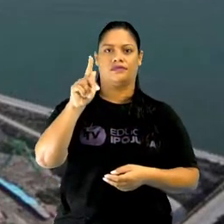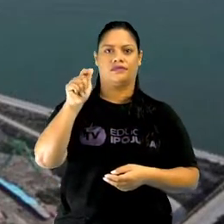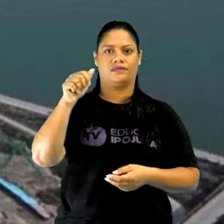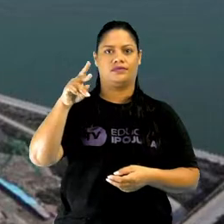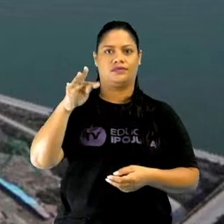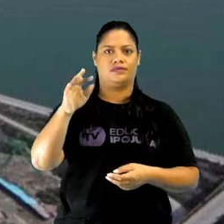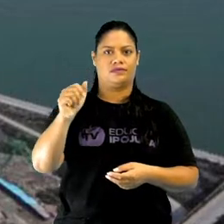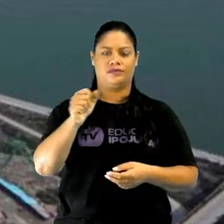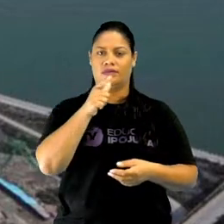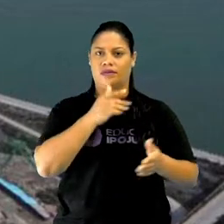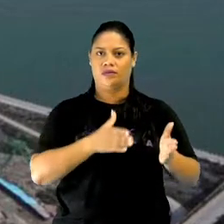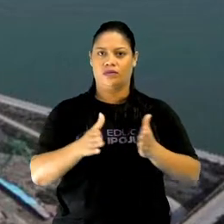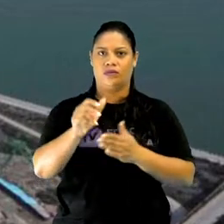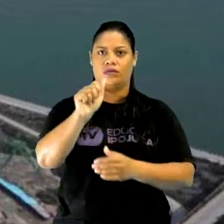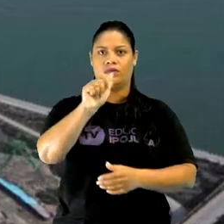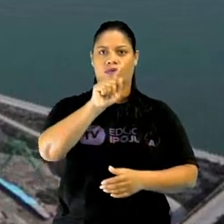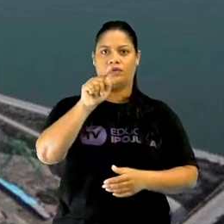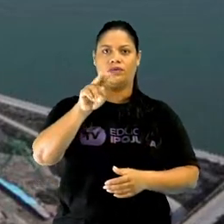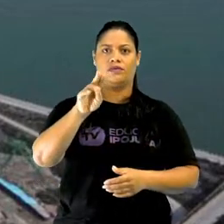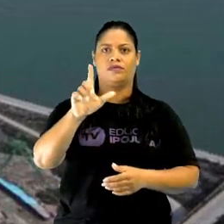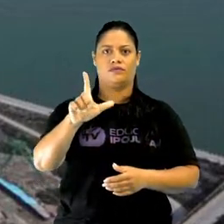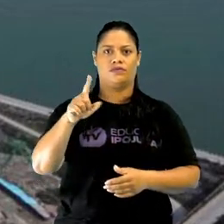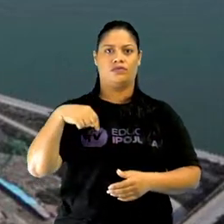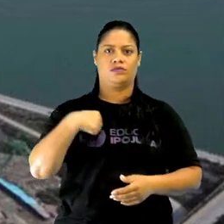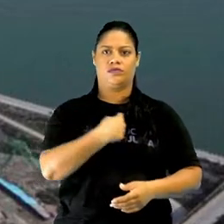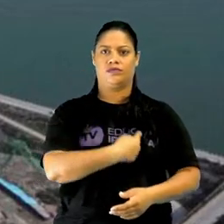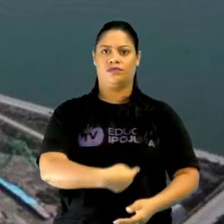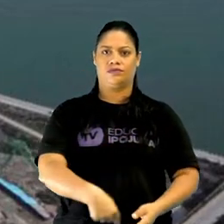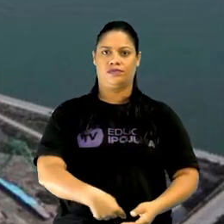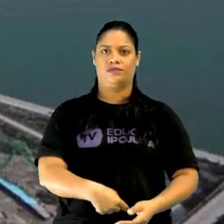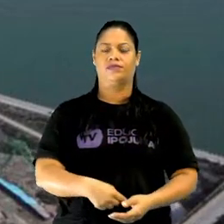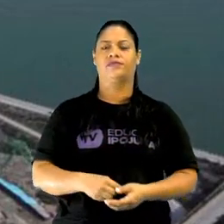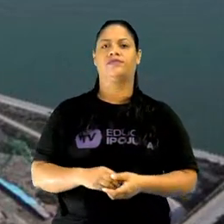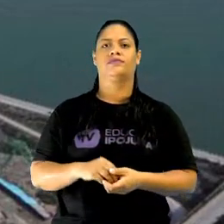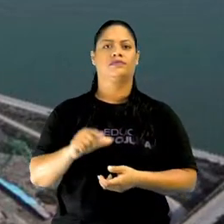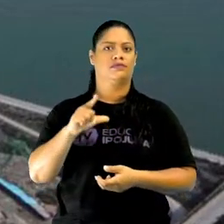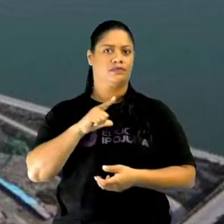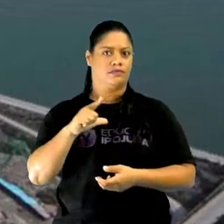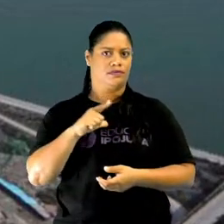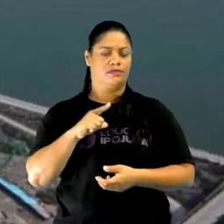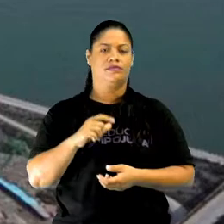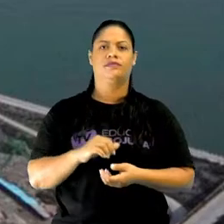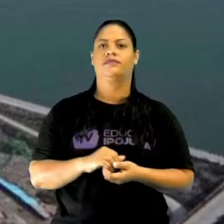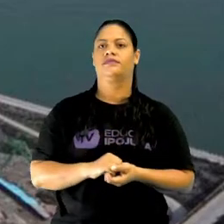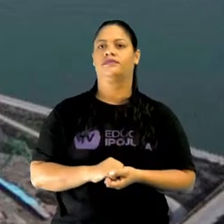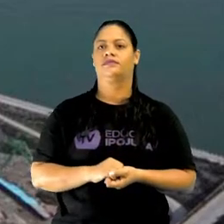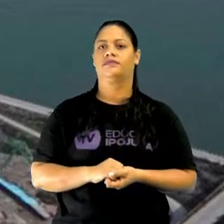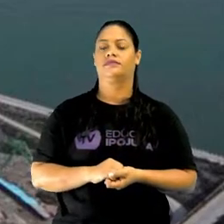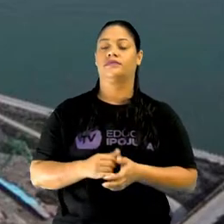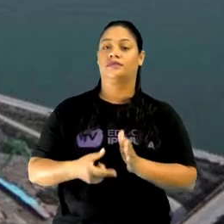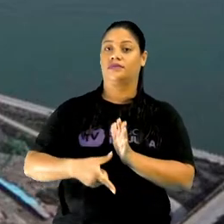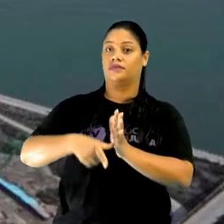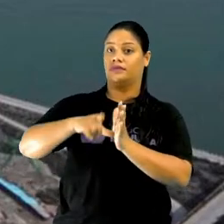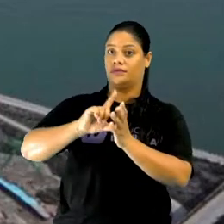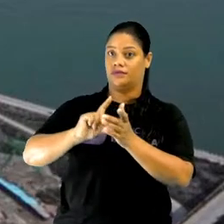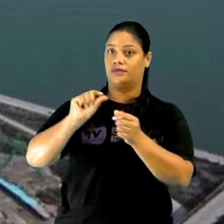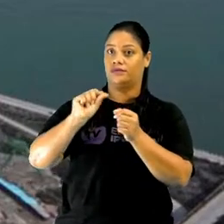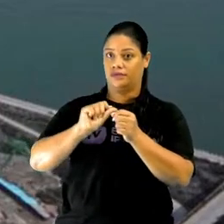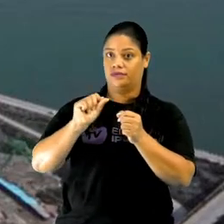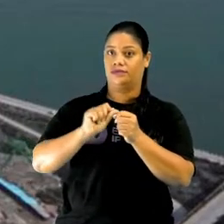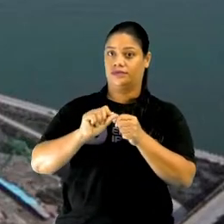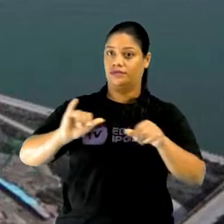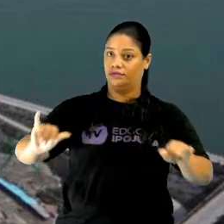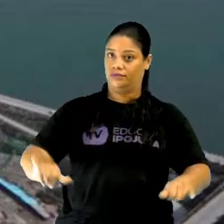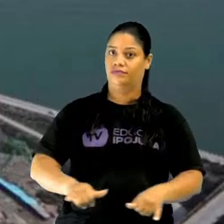no Rio Azul, na China. Certo? Então a gente tem aí essa hidrelétrica. Antes da construção dessa